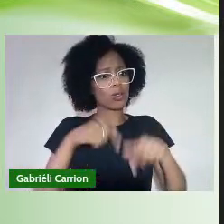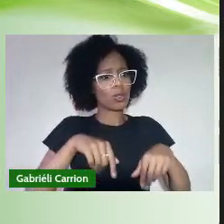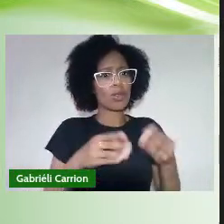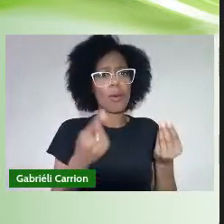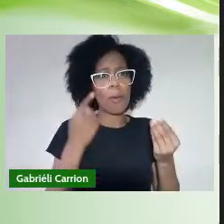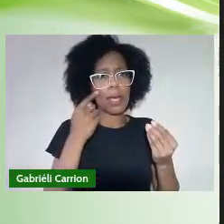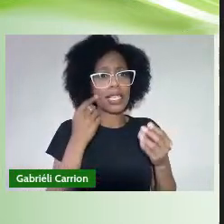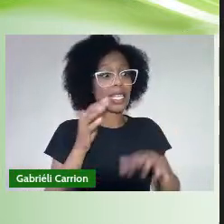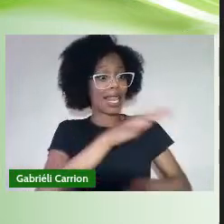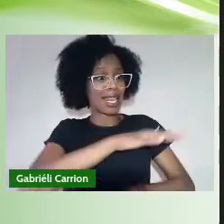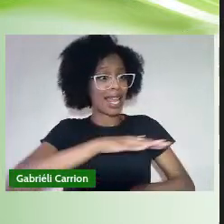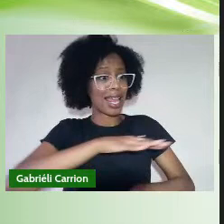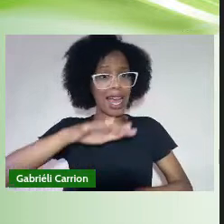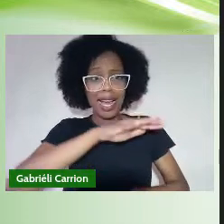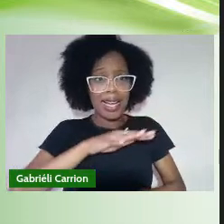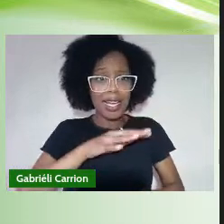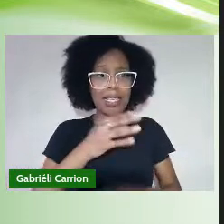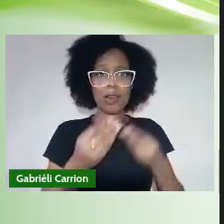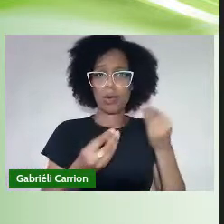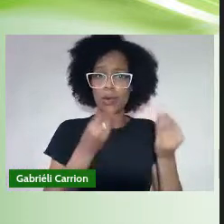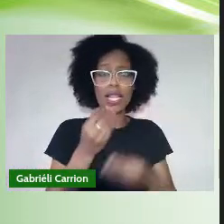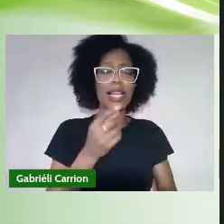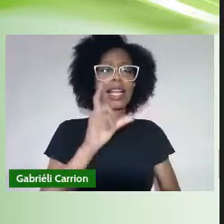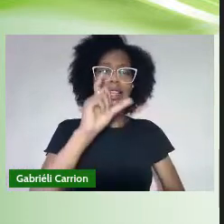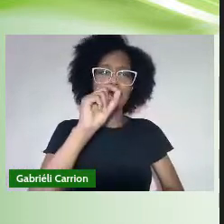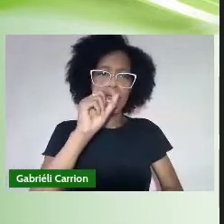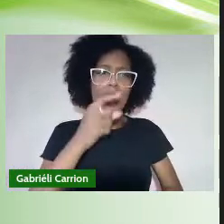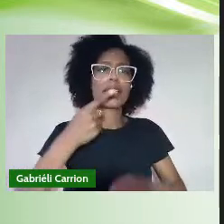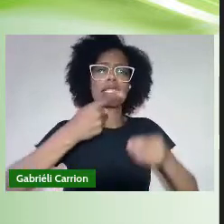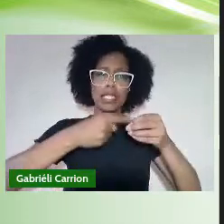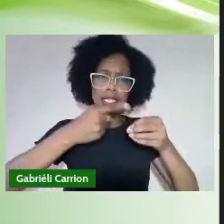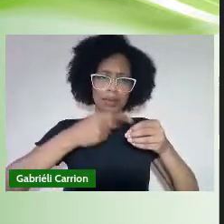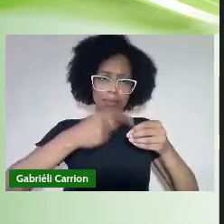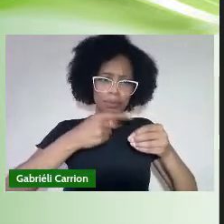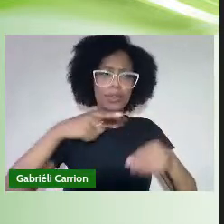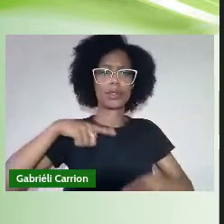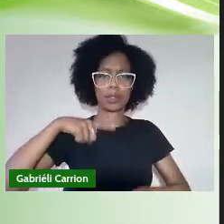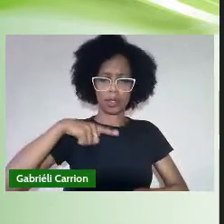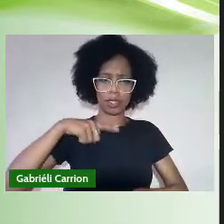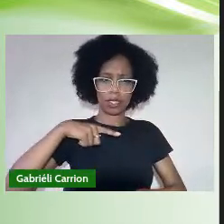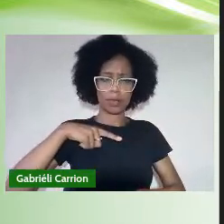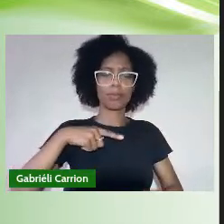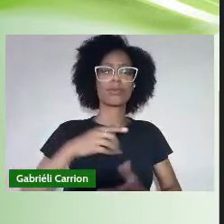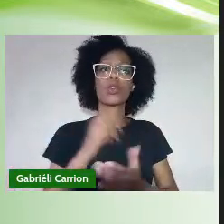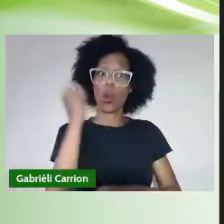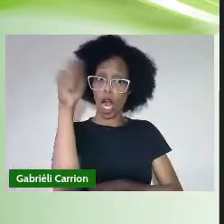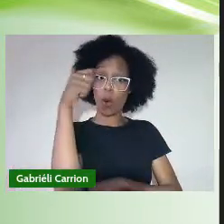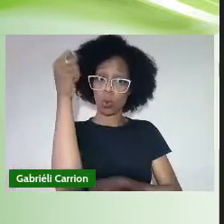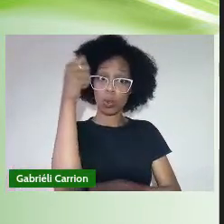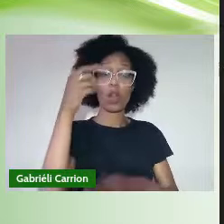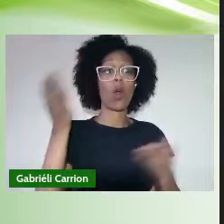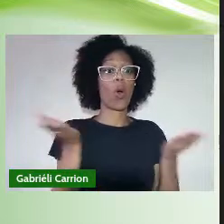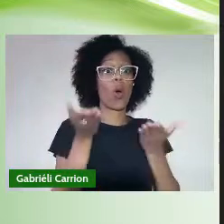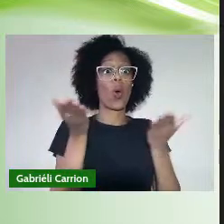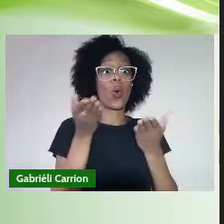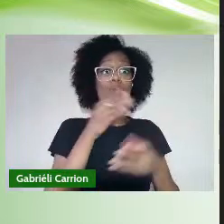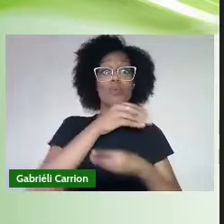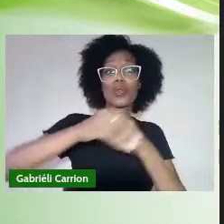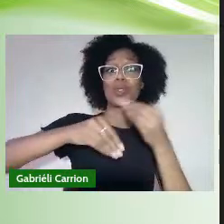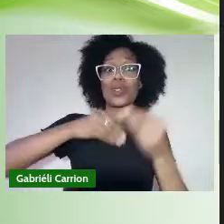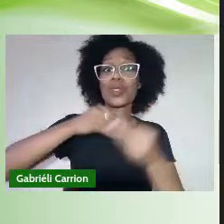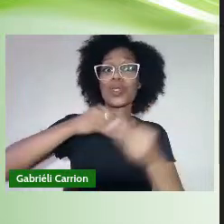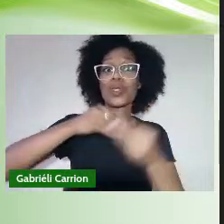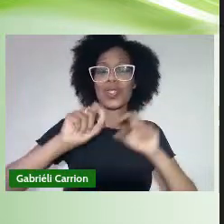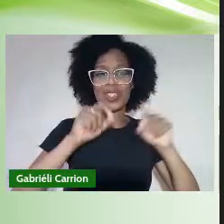Abrangendo Dez municípios Da fronteira oeste E do Pampa Gaúcho Hoje se mistura A inúmeras vidas